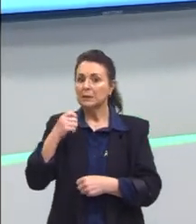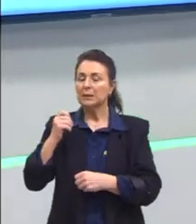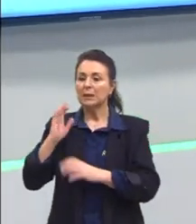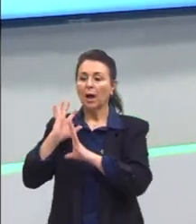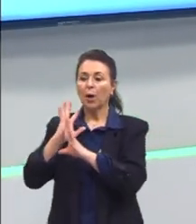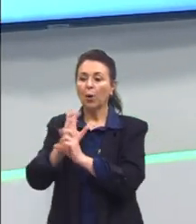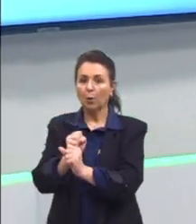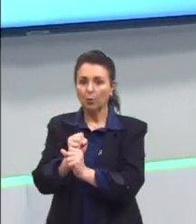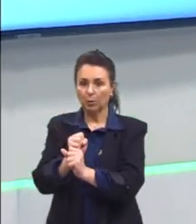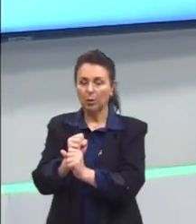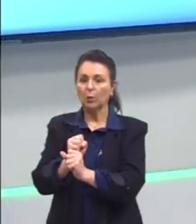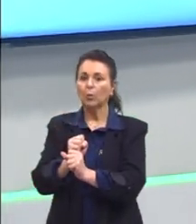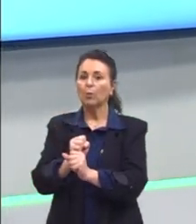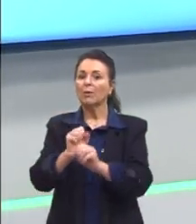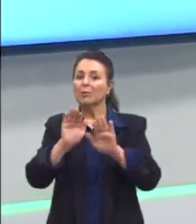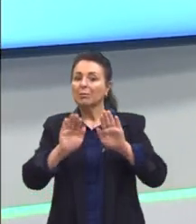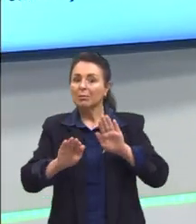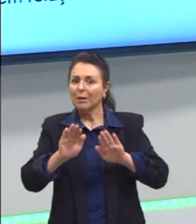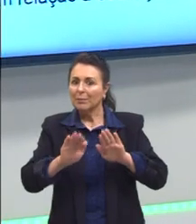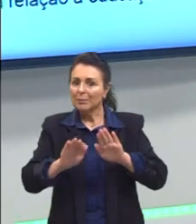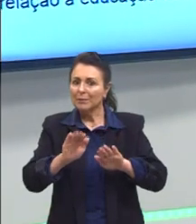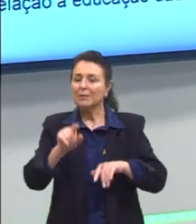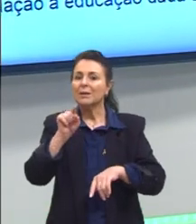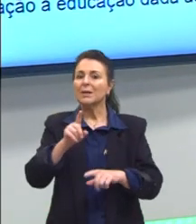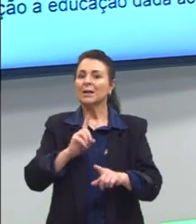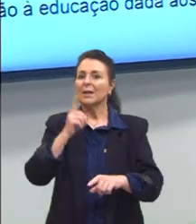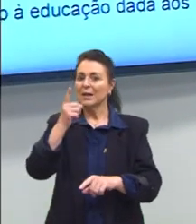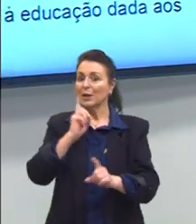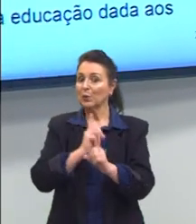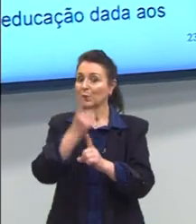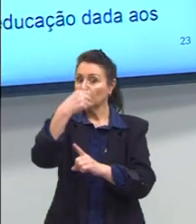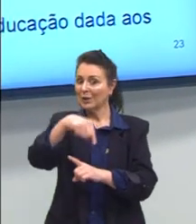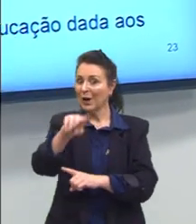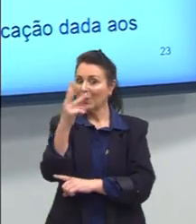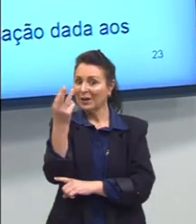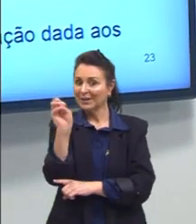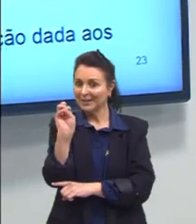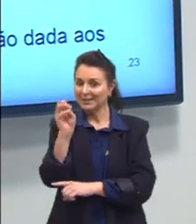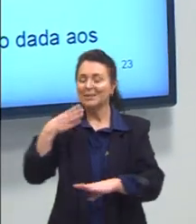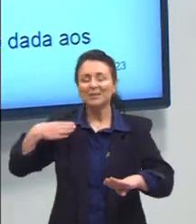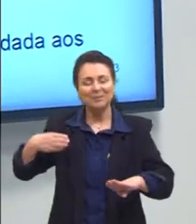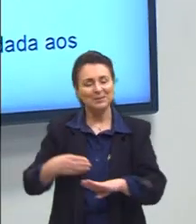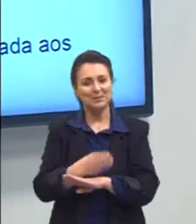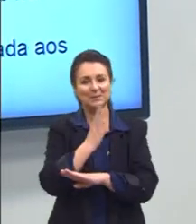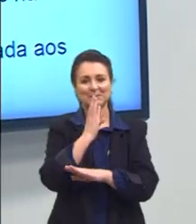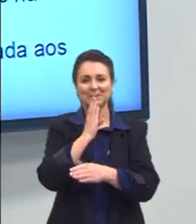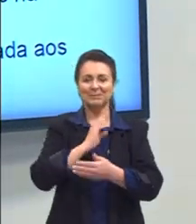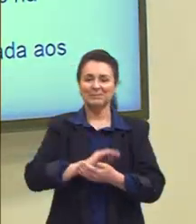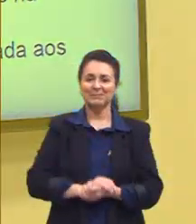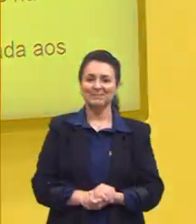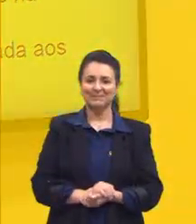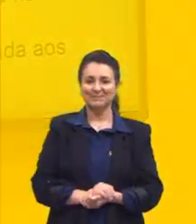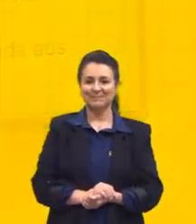aquilo que ficou pendente dessa aula. Eu encontro vocês na aula 30 e partiu passar.